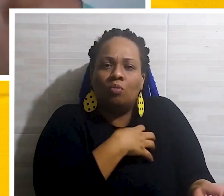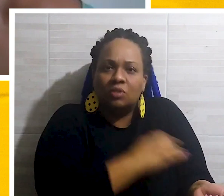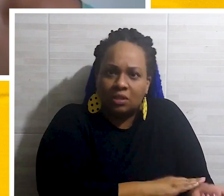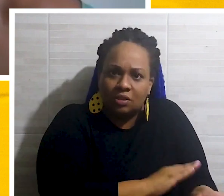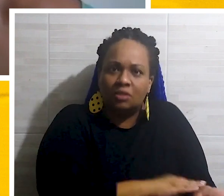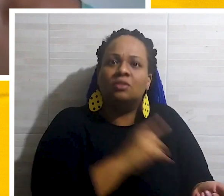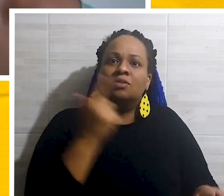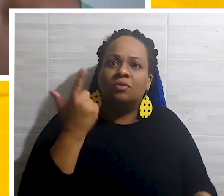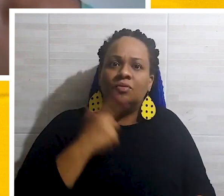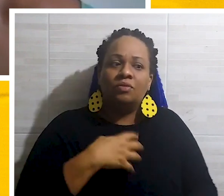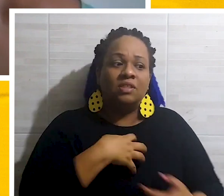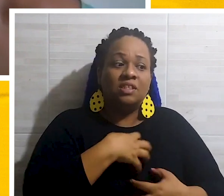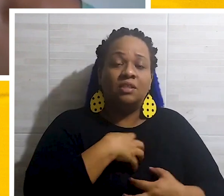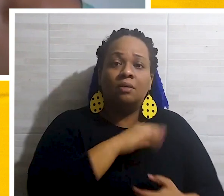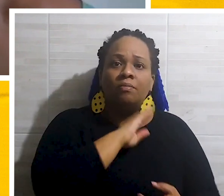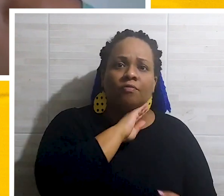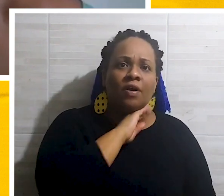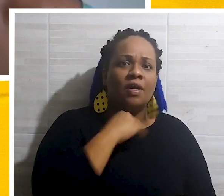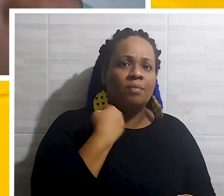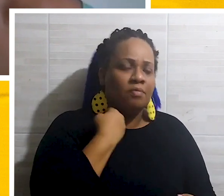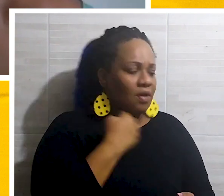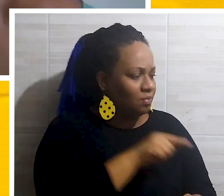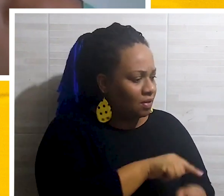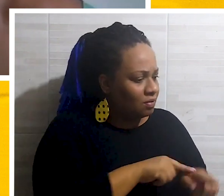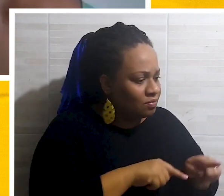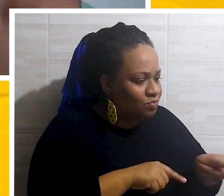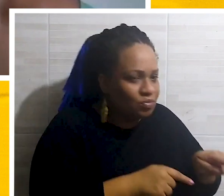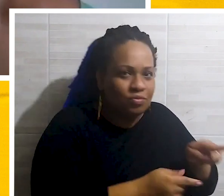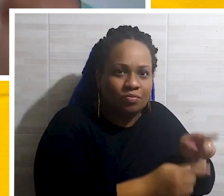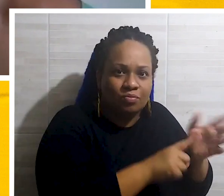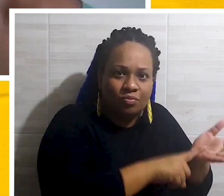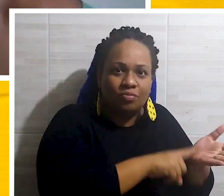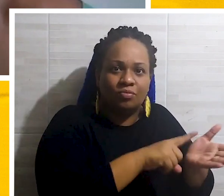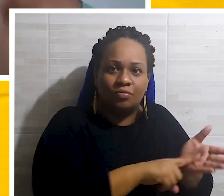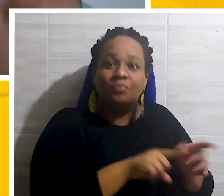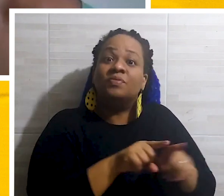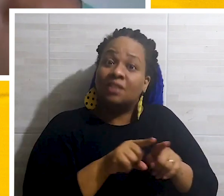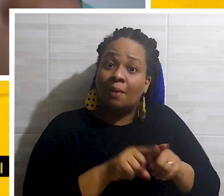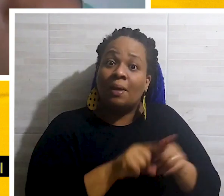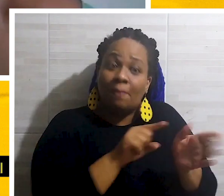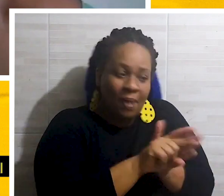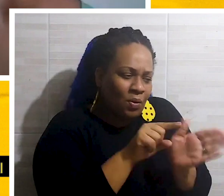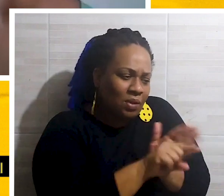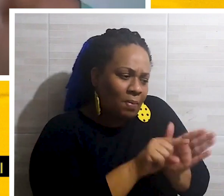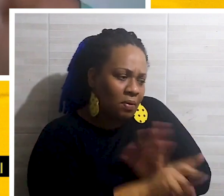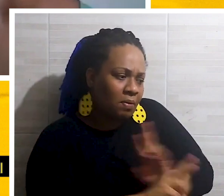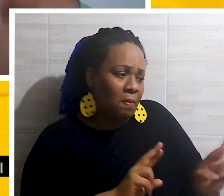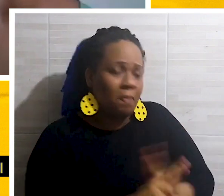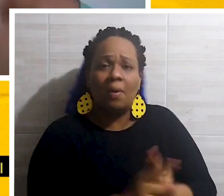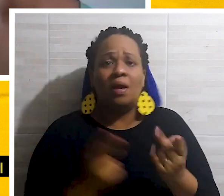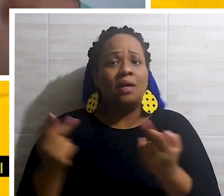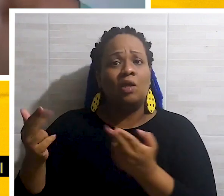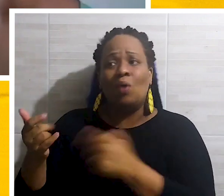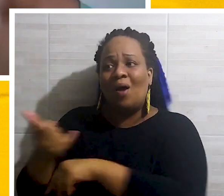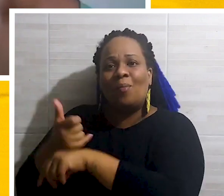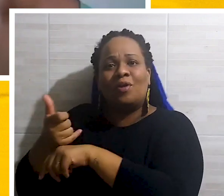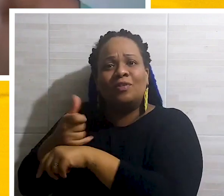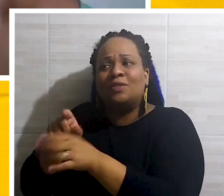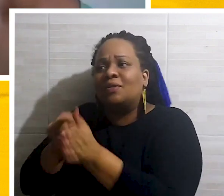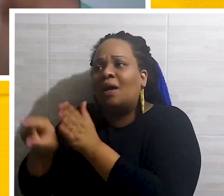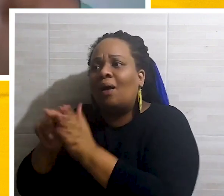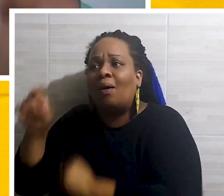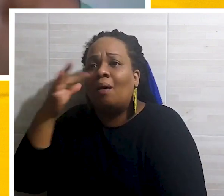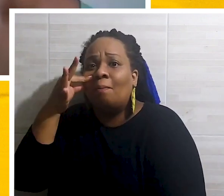temperatura, ele vai conseguir medir a saturação. E tem uma série de perguntas, que são as mesmas perguntas que o profissional